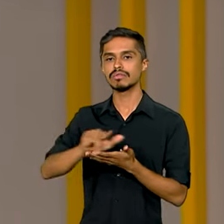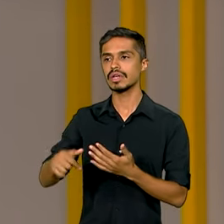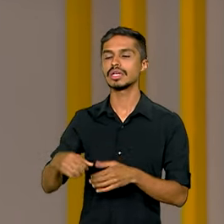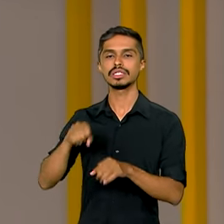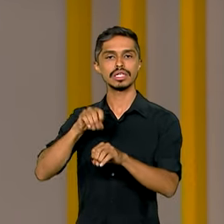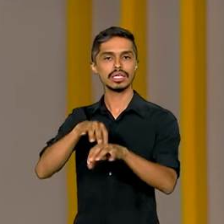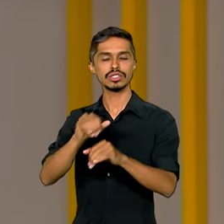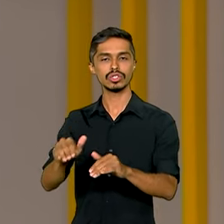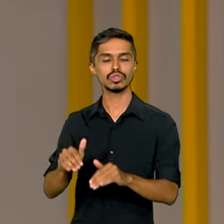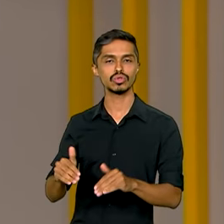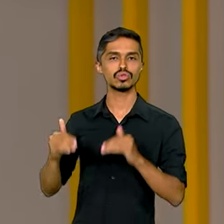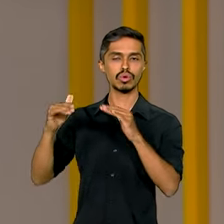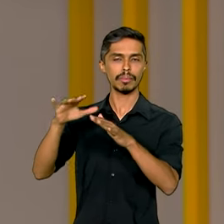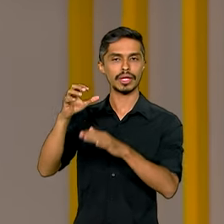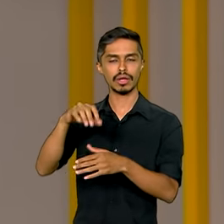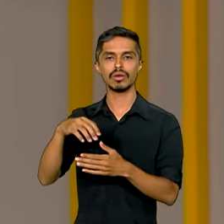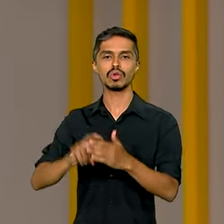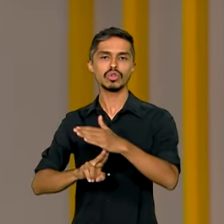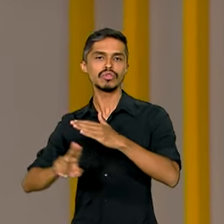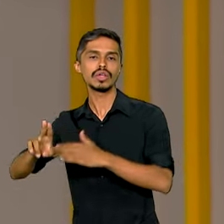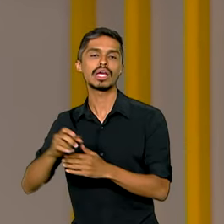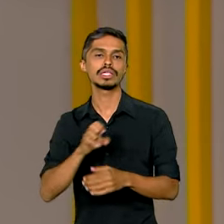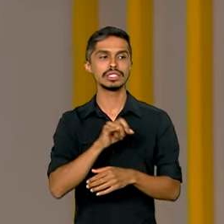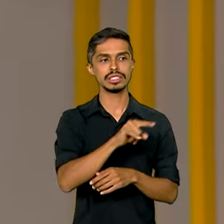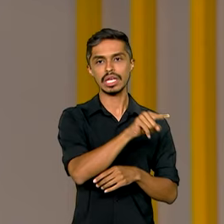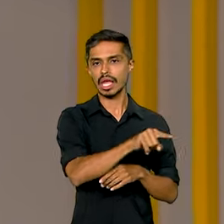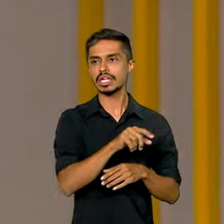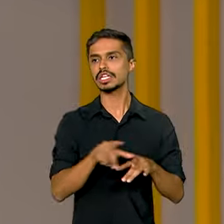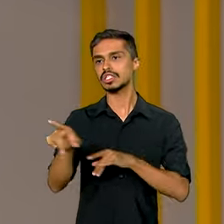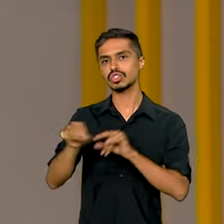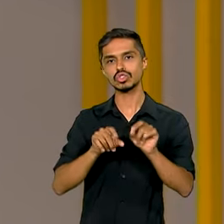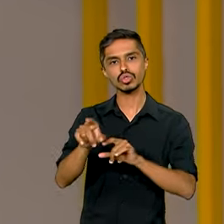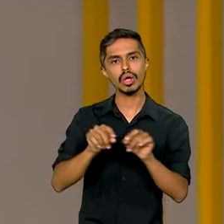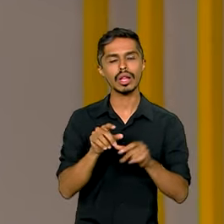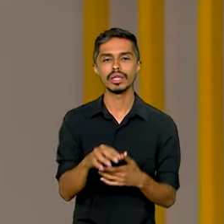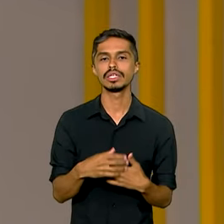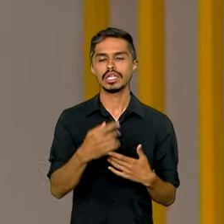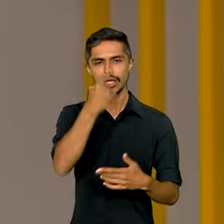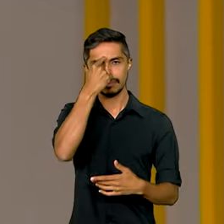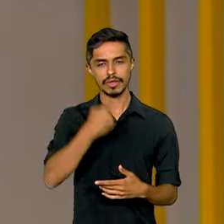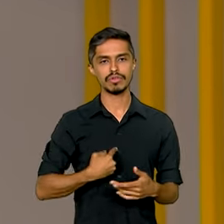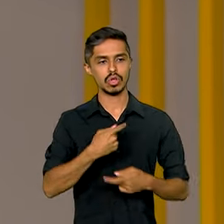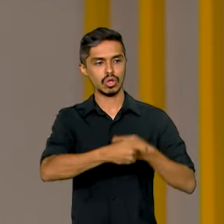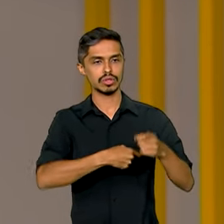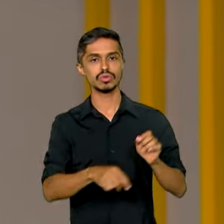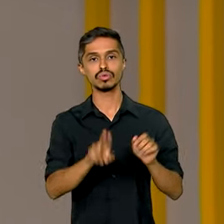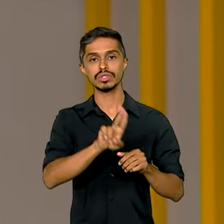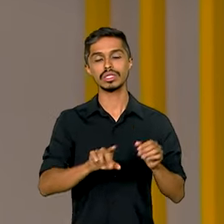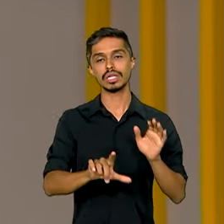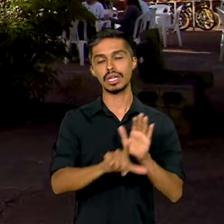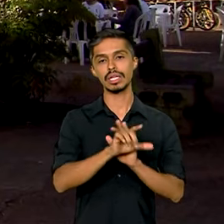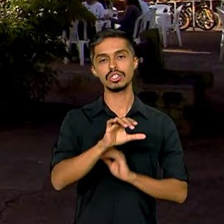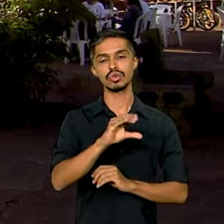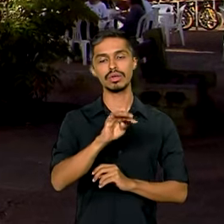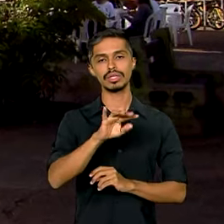ensino superior, de acordo com as escolhas dos candidatos e perfil socioeconômico pela lei de cotas.